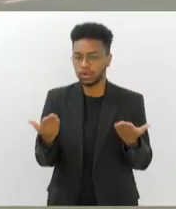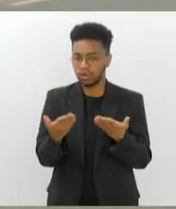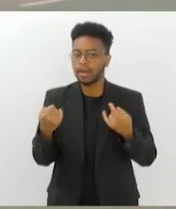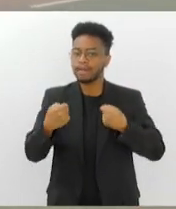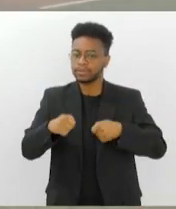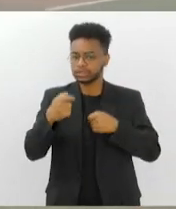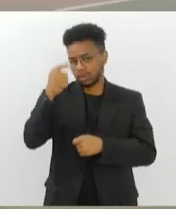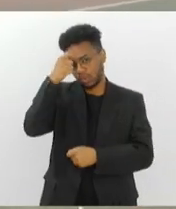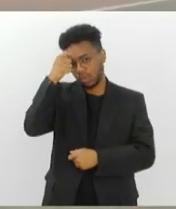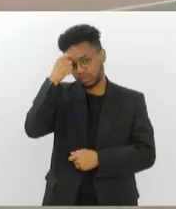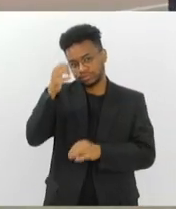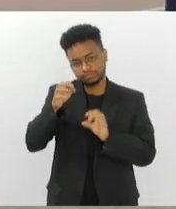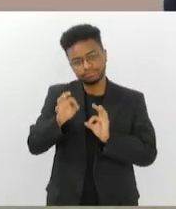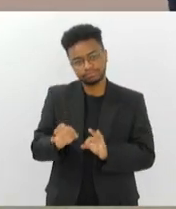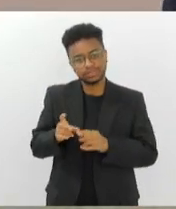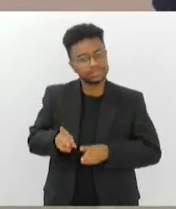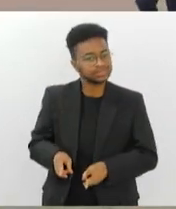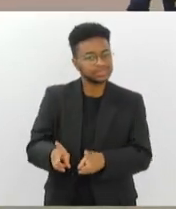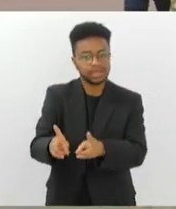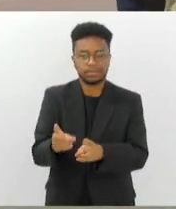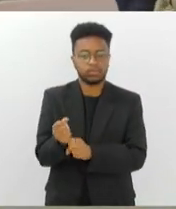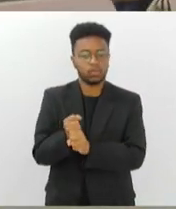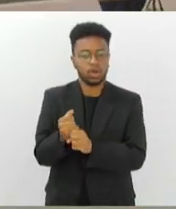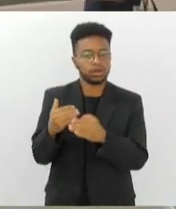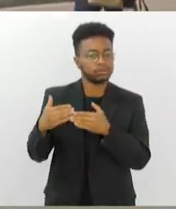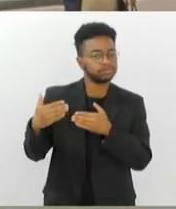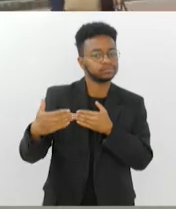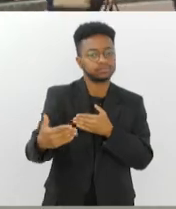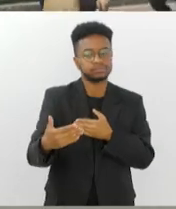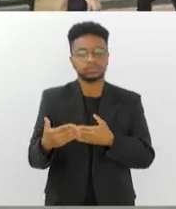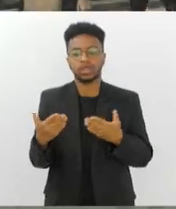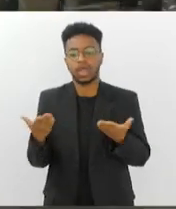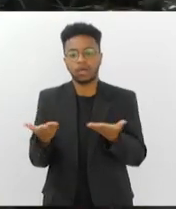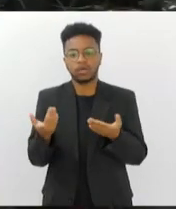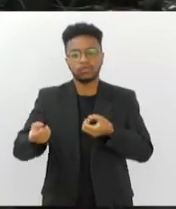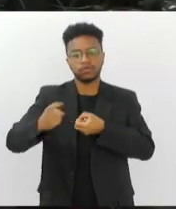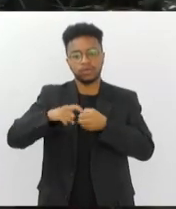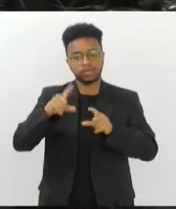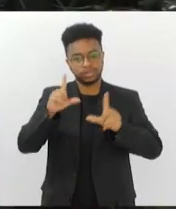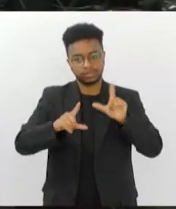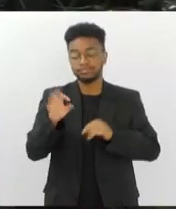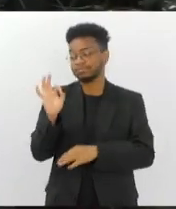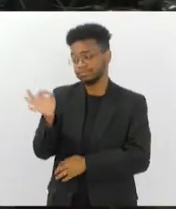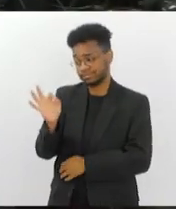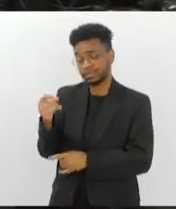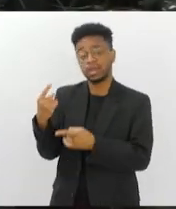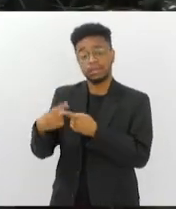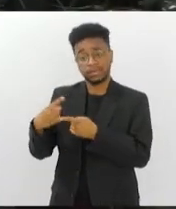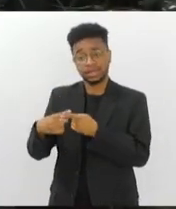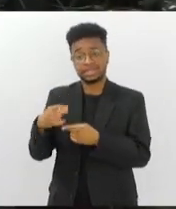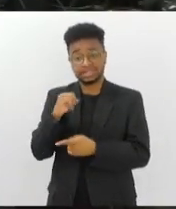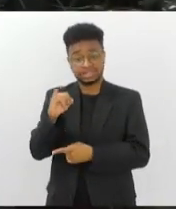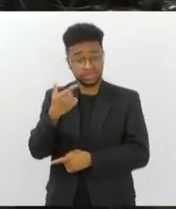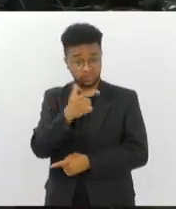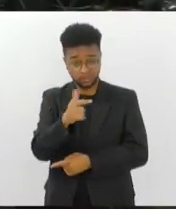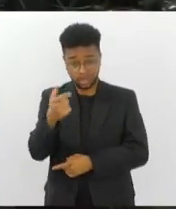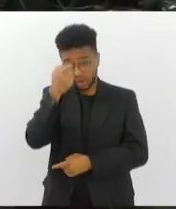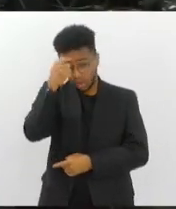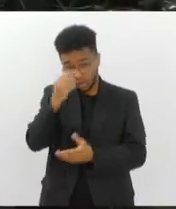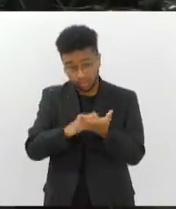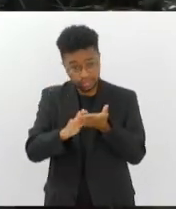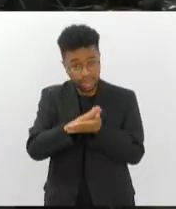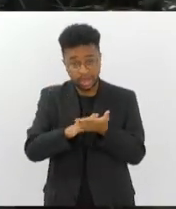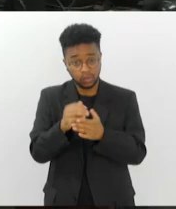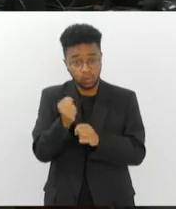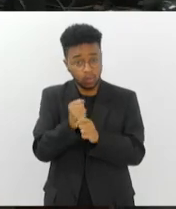ter essa conscientização durante todo o ano. Rui, volto com você no estúdio. Com certeza, porque, PV, se a gente não tiver essa conscientização